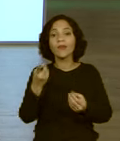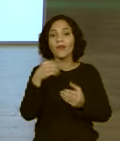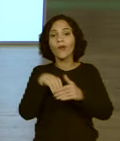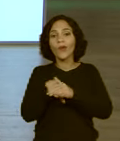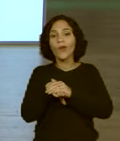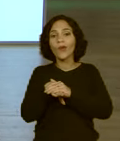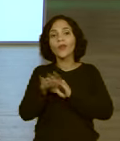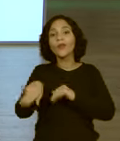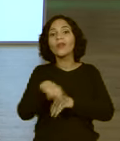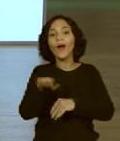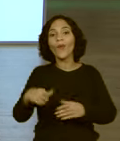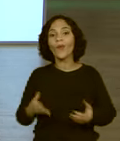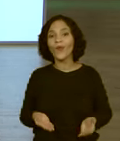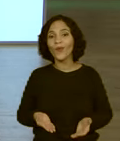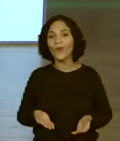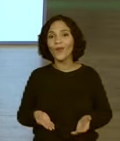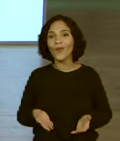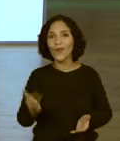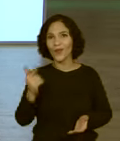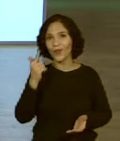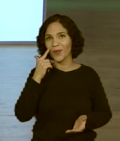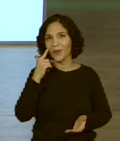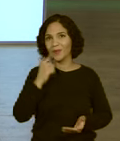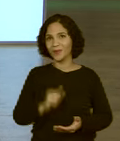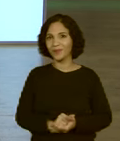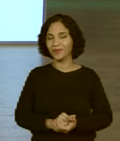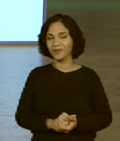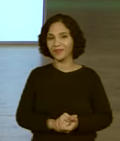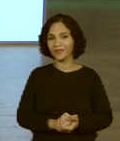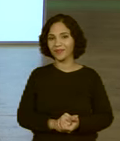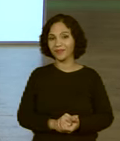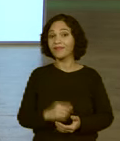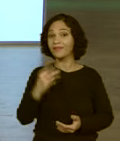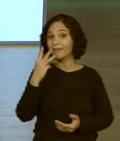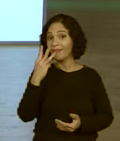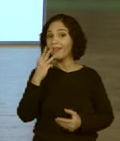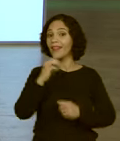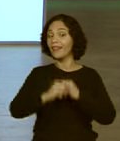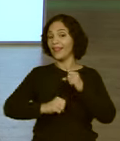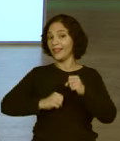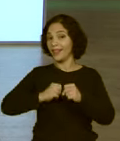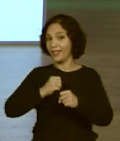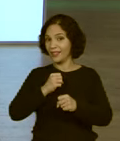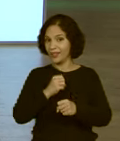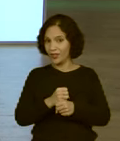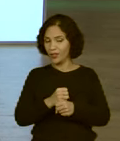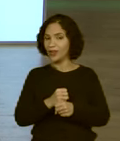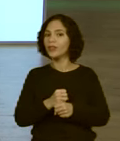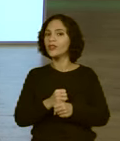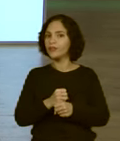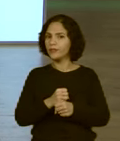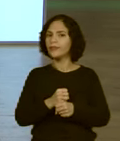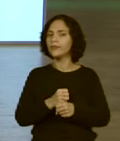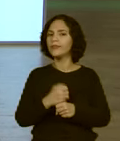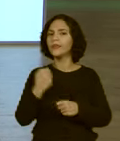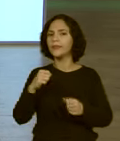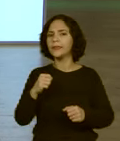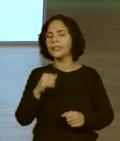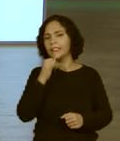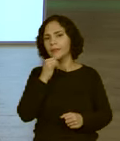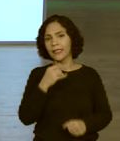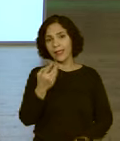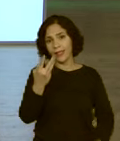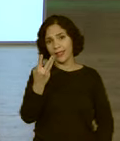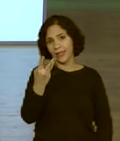Ah, que bonitinho. Certo? Em três anos, eu posso... Eu vou precisar de 36